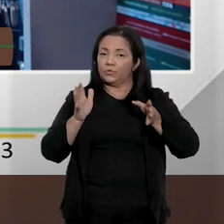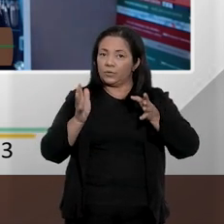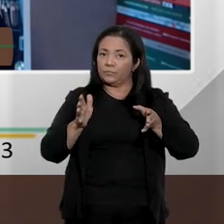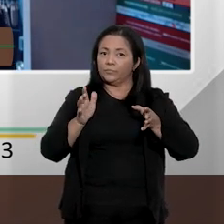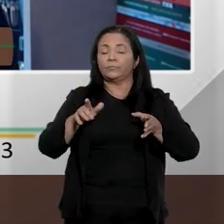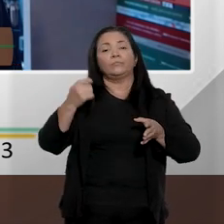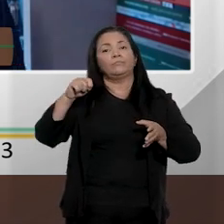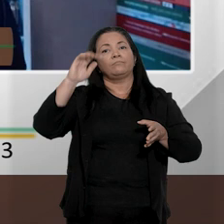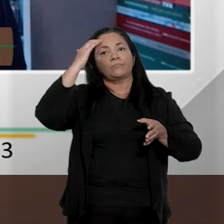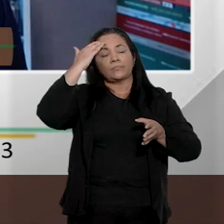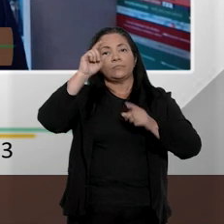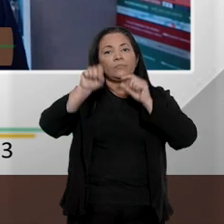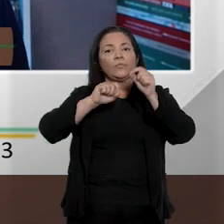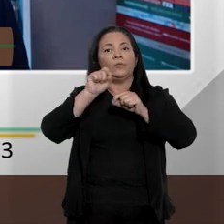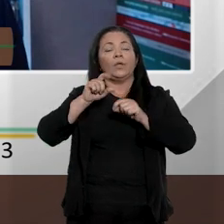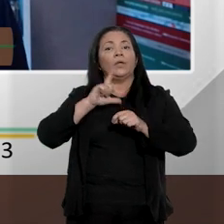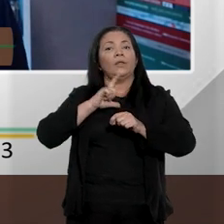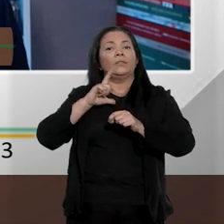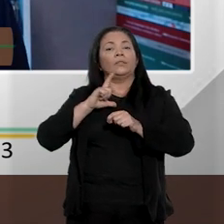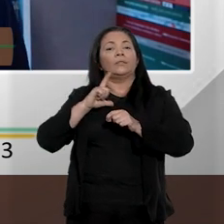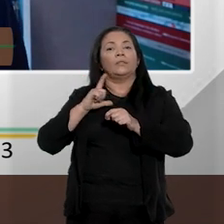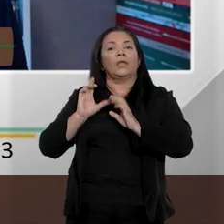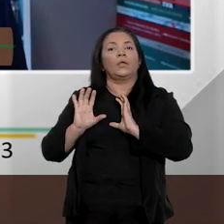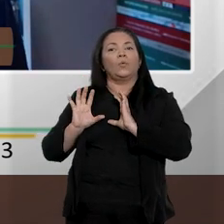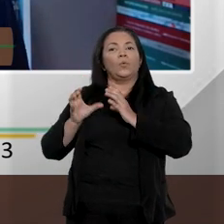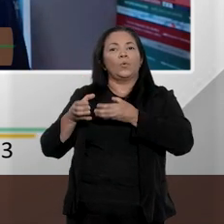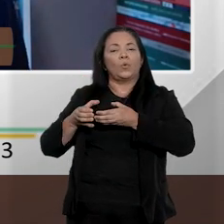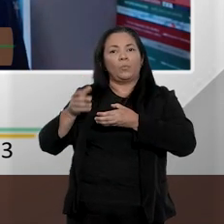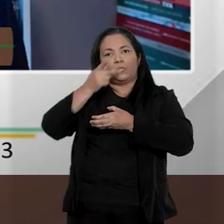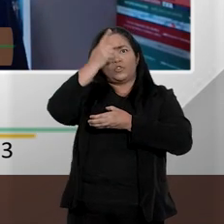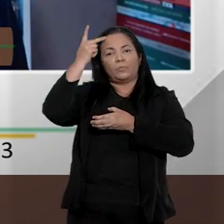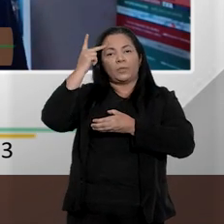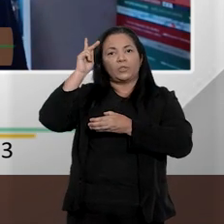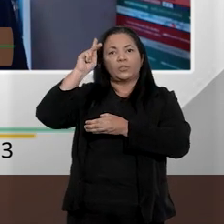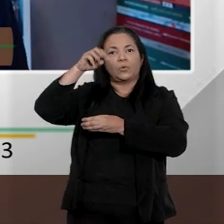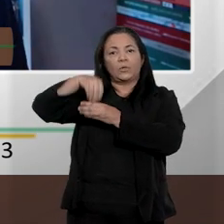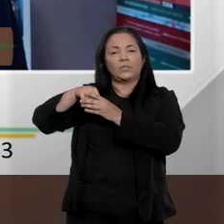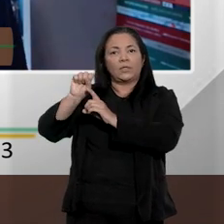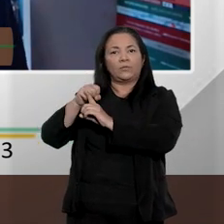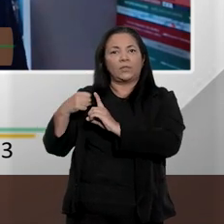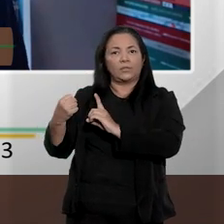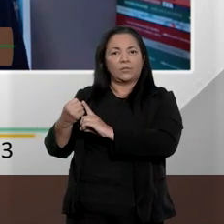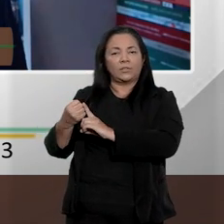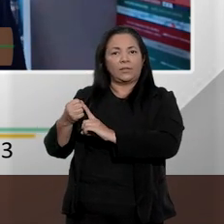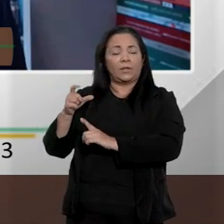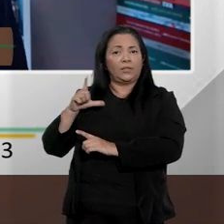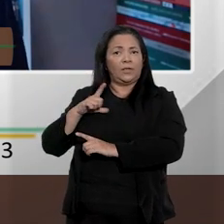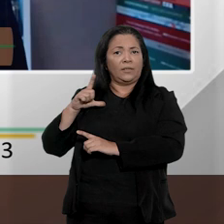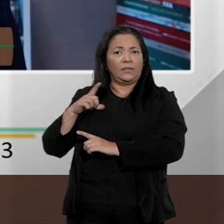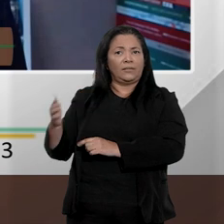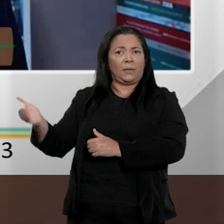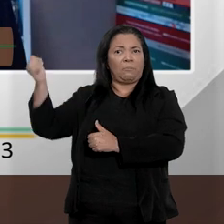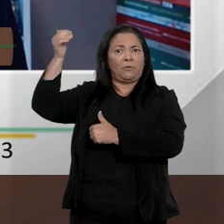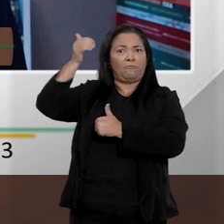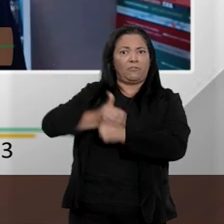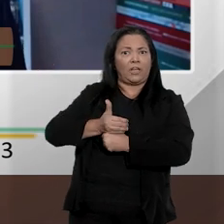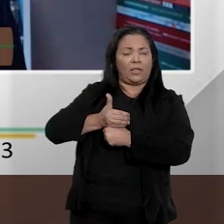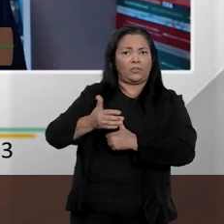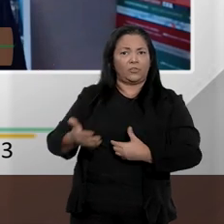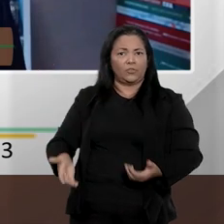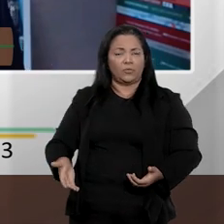um grupo privilegiado na nossa sociedade. Nós temos um ser humano universal, que é aquele homem